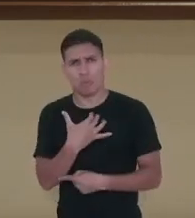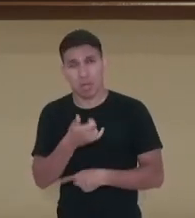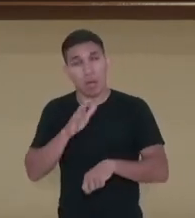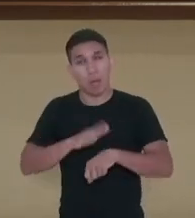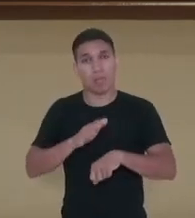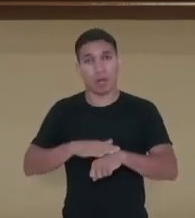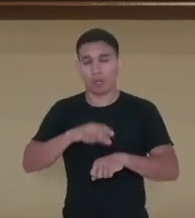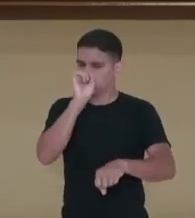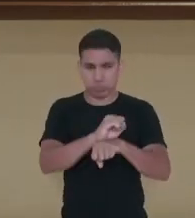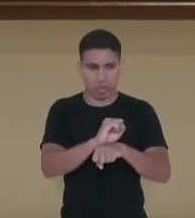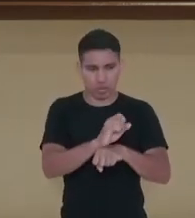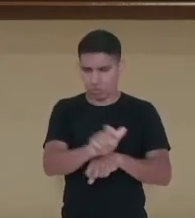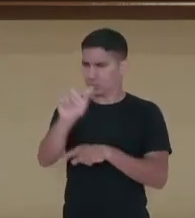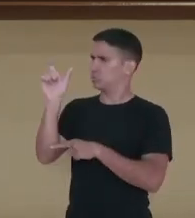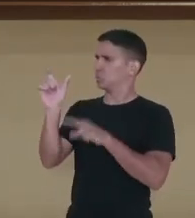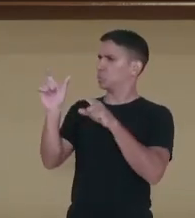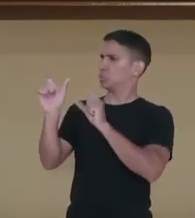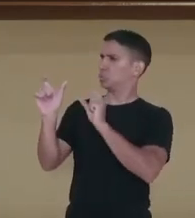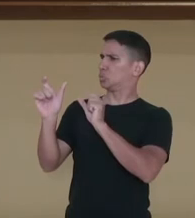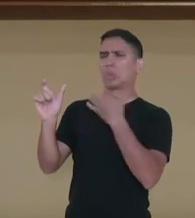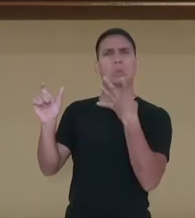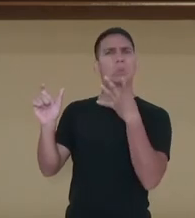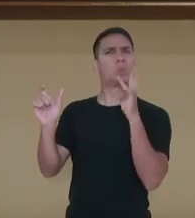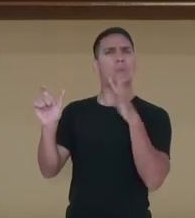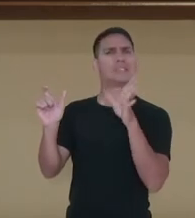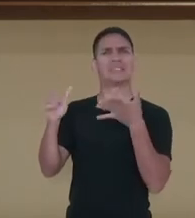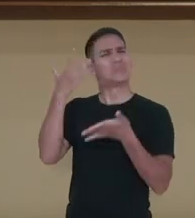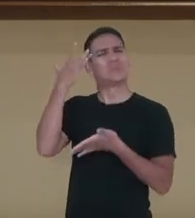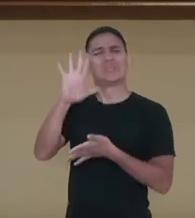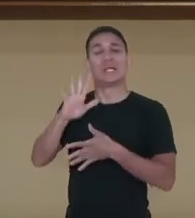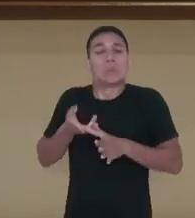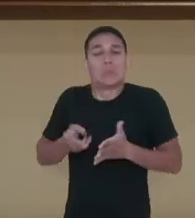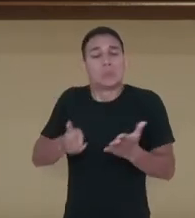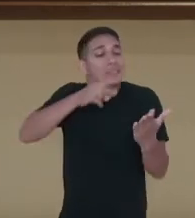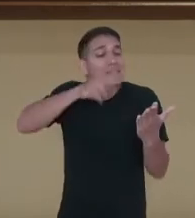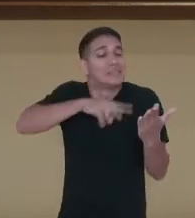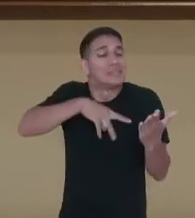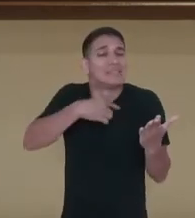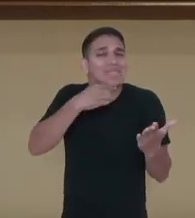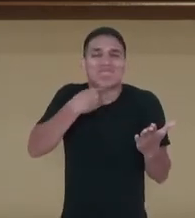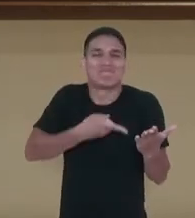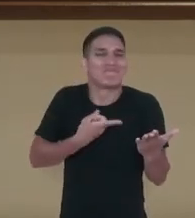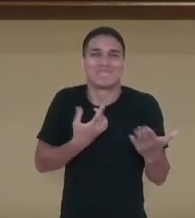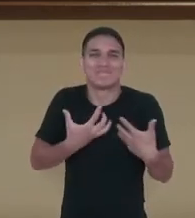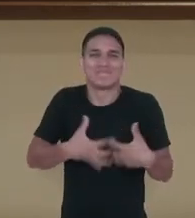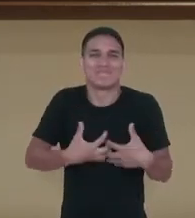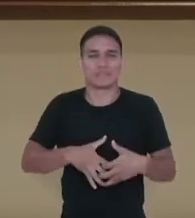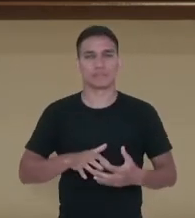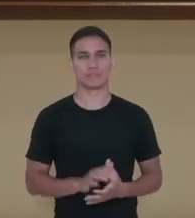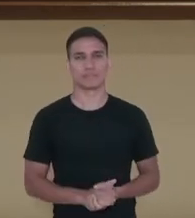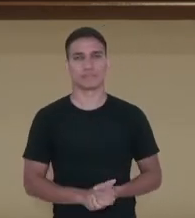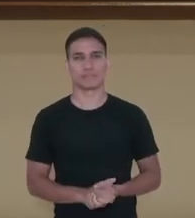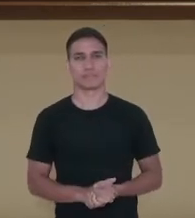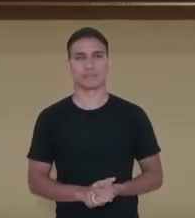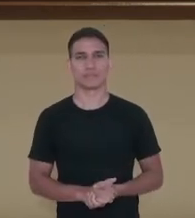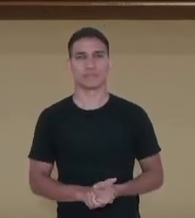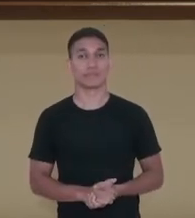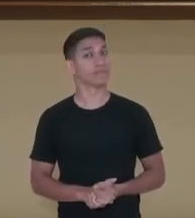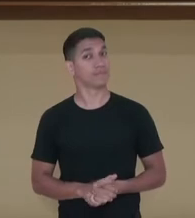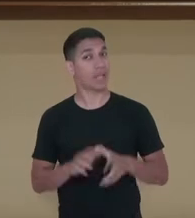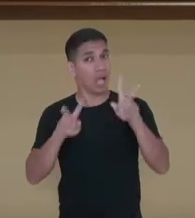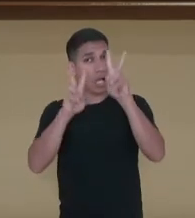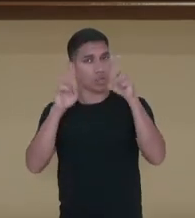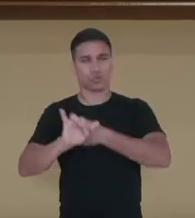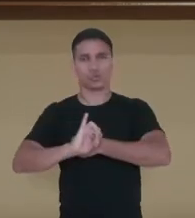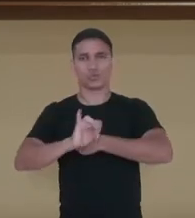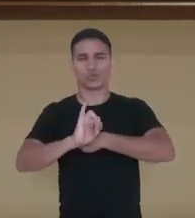repente, pá, veio aquela palavra que ele não conseguiu seguir com a sua leitura a partir dela. Sobre